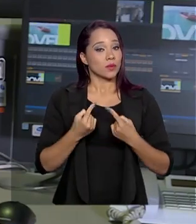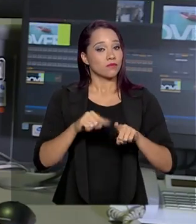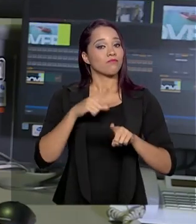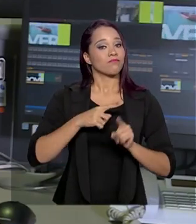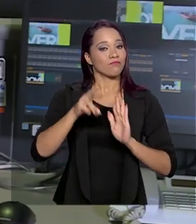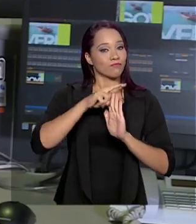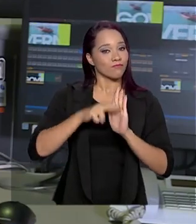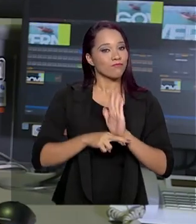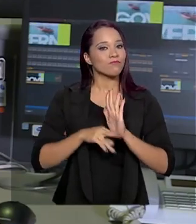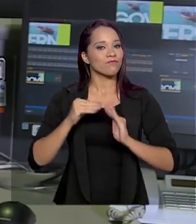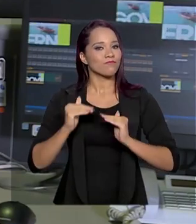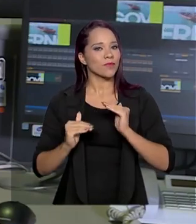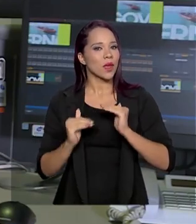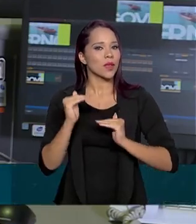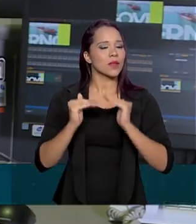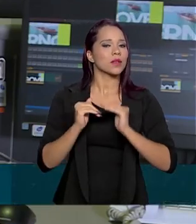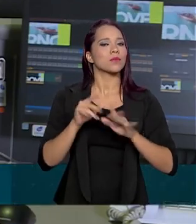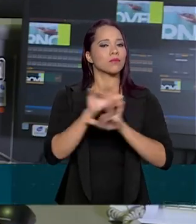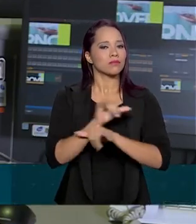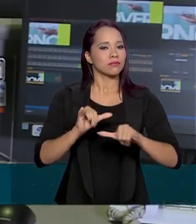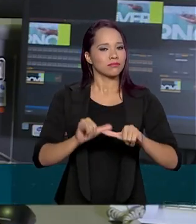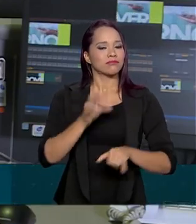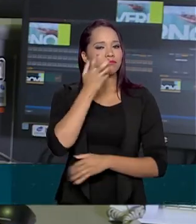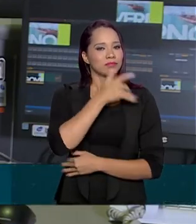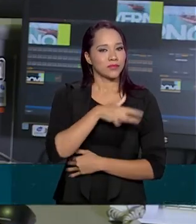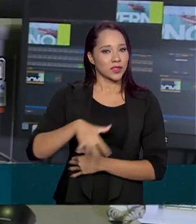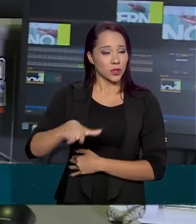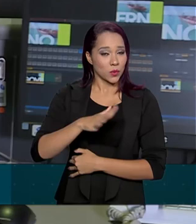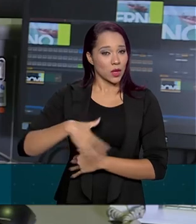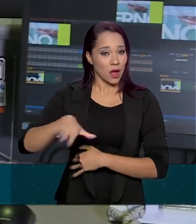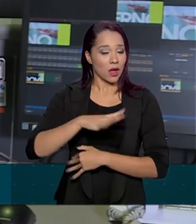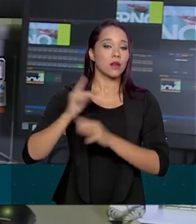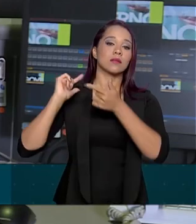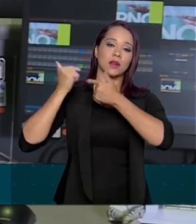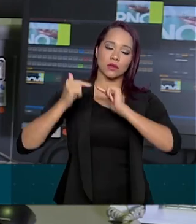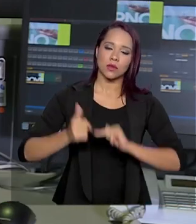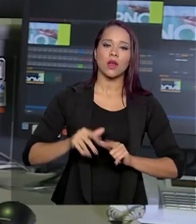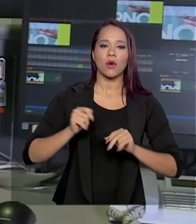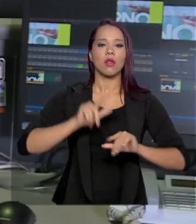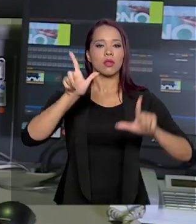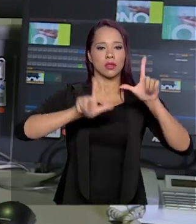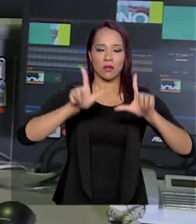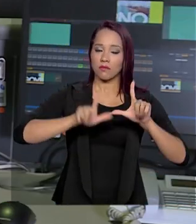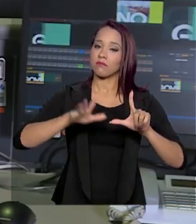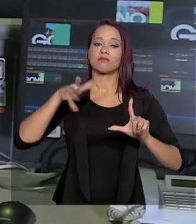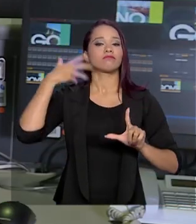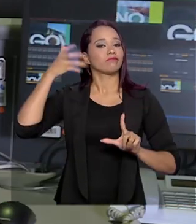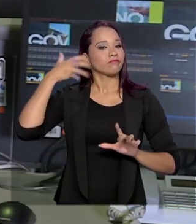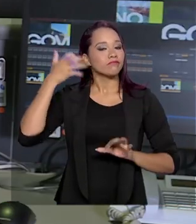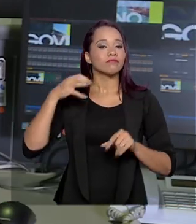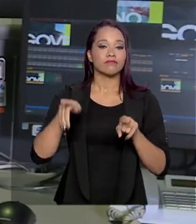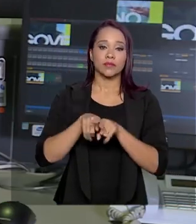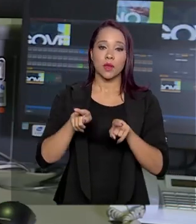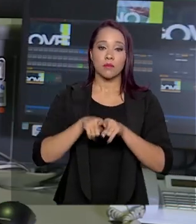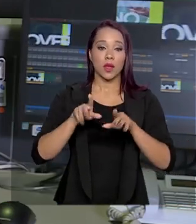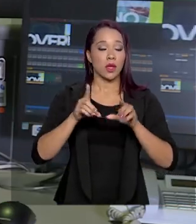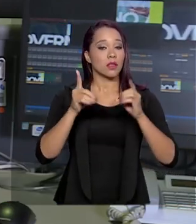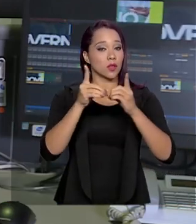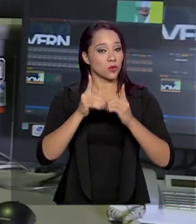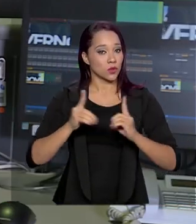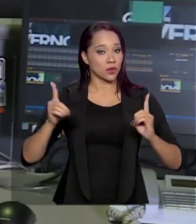regras que equilibrem a publicidade infantil na mídia tradicional, como TV e rádio, e nas plataformas